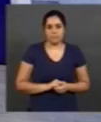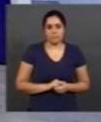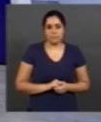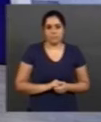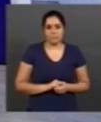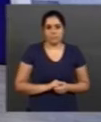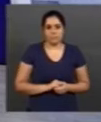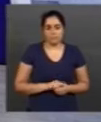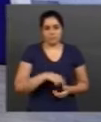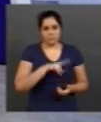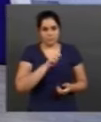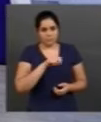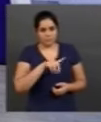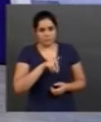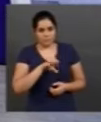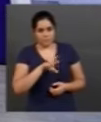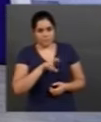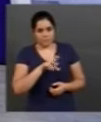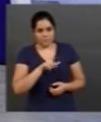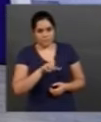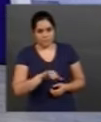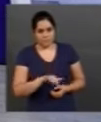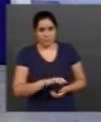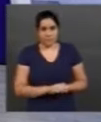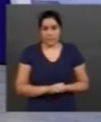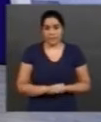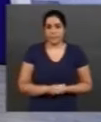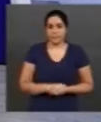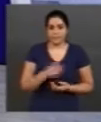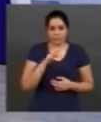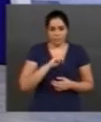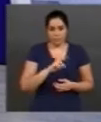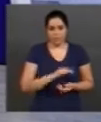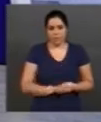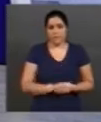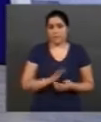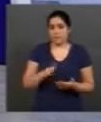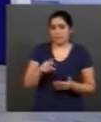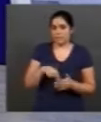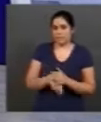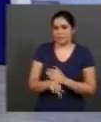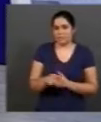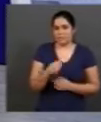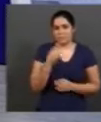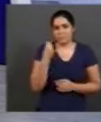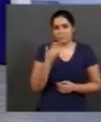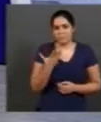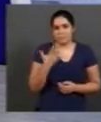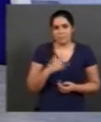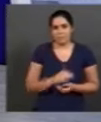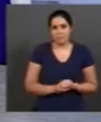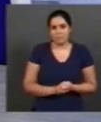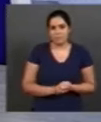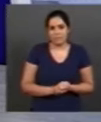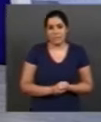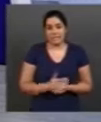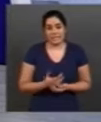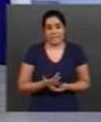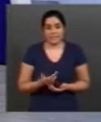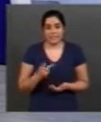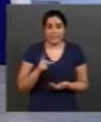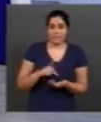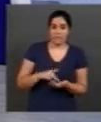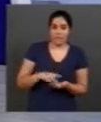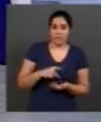Roderley, com você. Bom, a pergunta é boa, né? O aluno, na verdade, nós